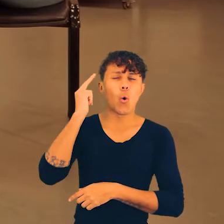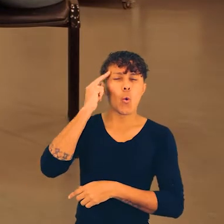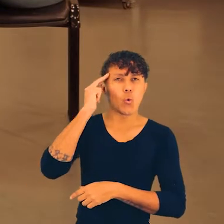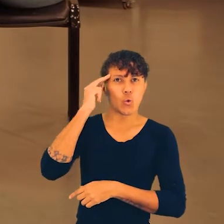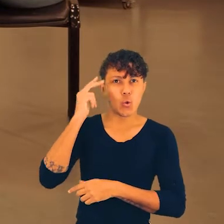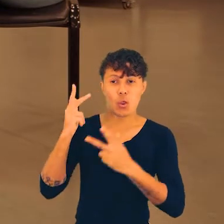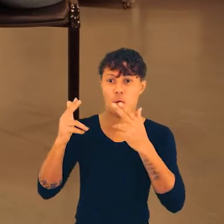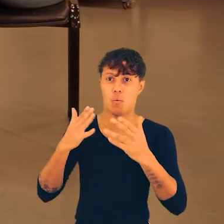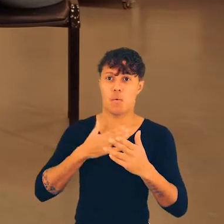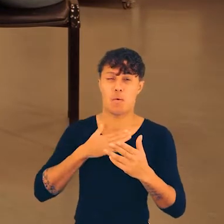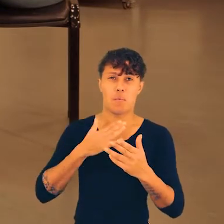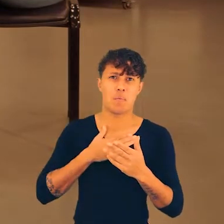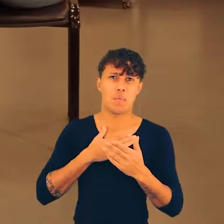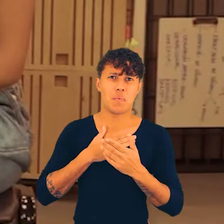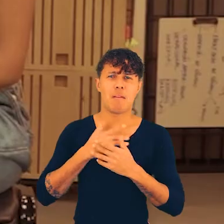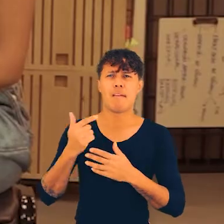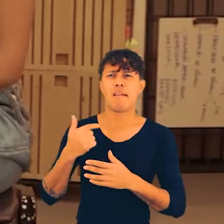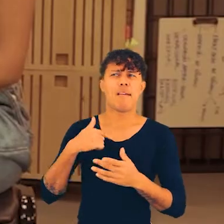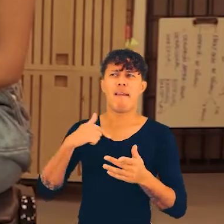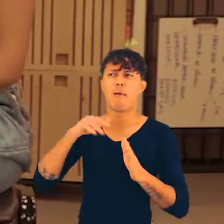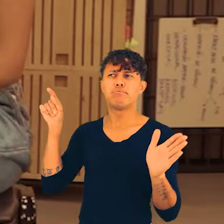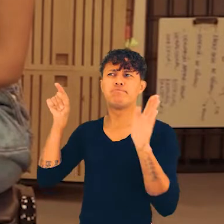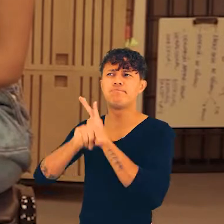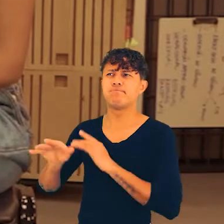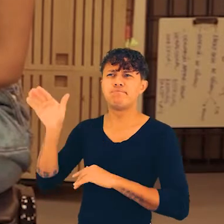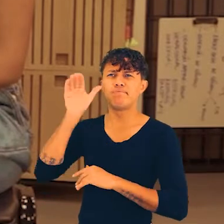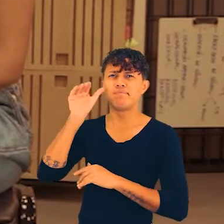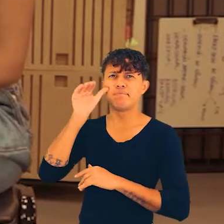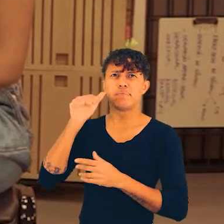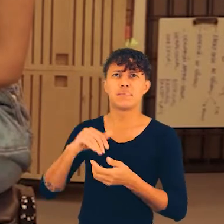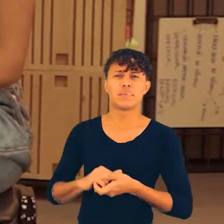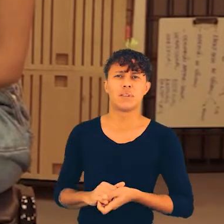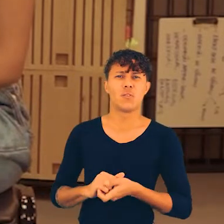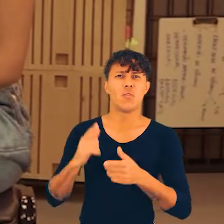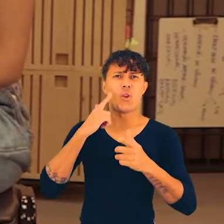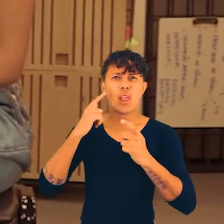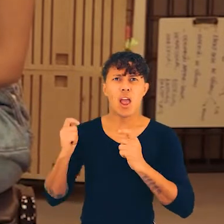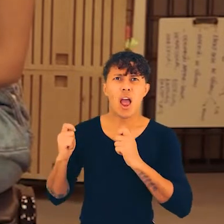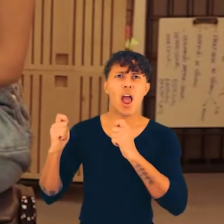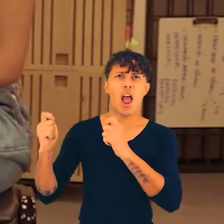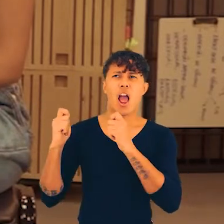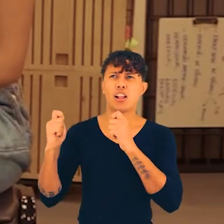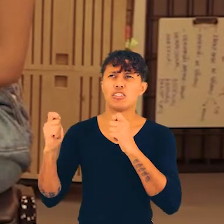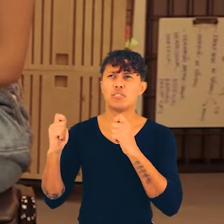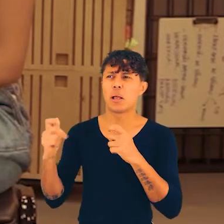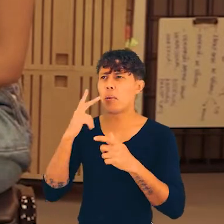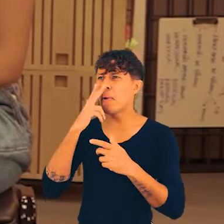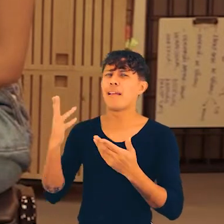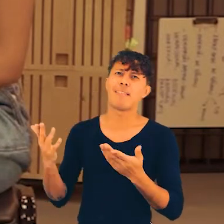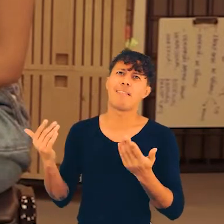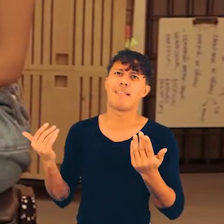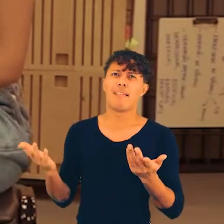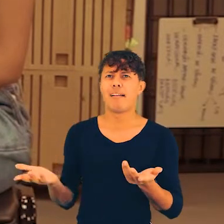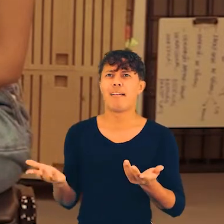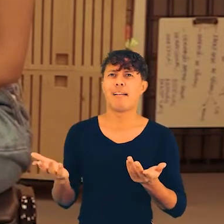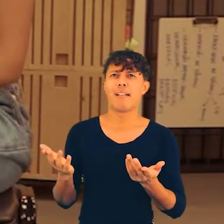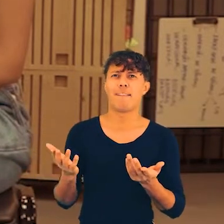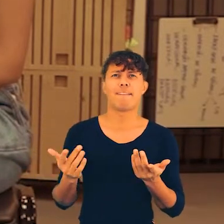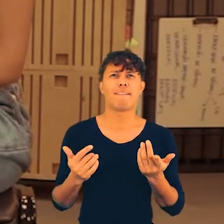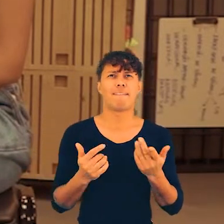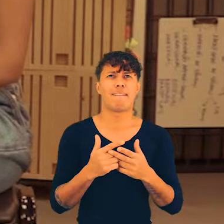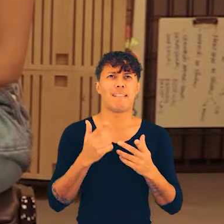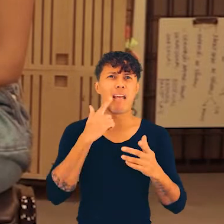que têm esse sonho, assim como eu. Eu queria te perguntar que, para ser ativista, a gente tem aquele negócio de, tipo,